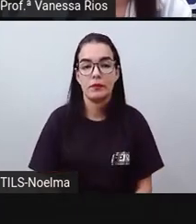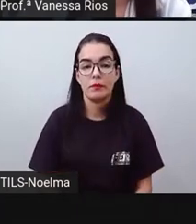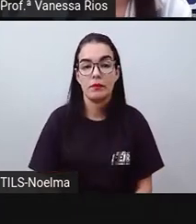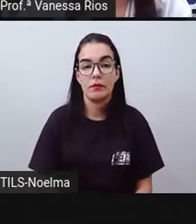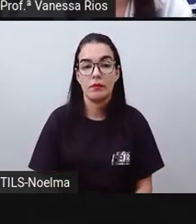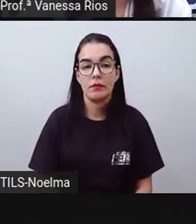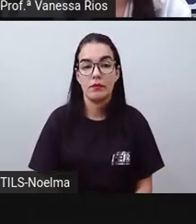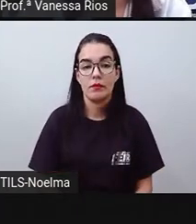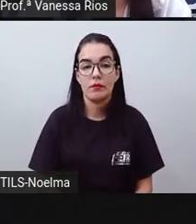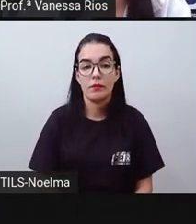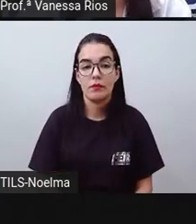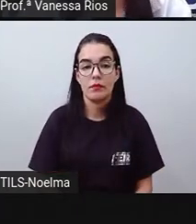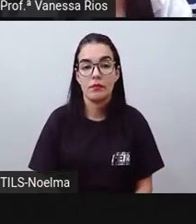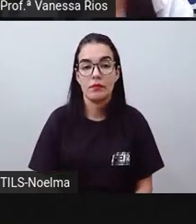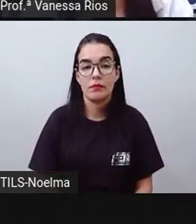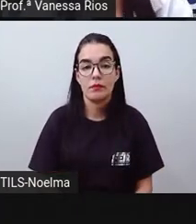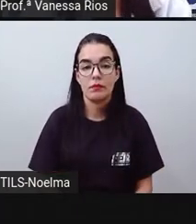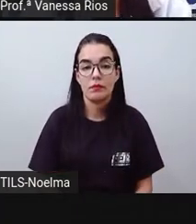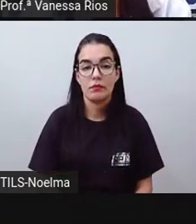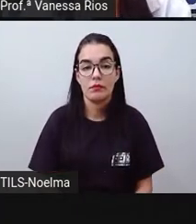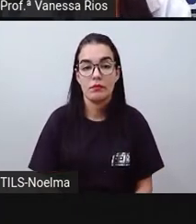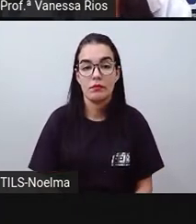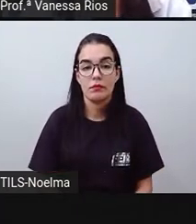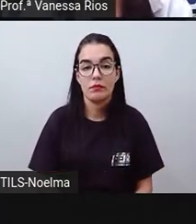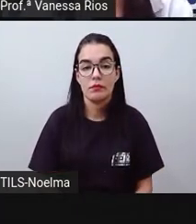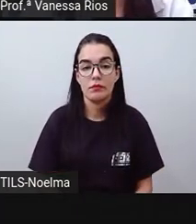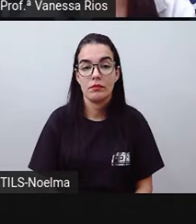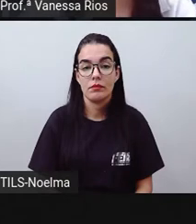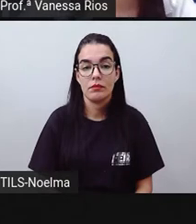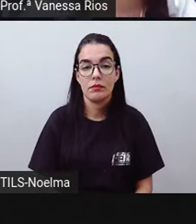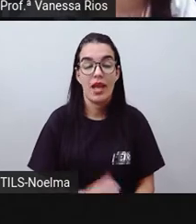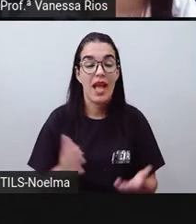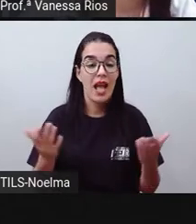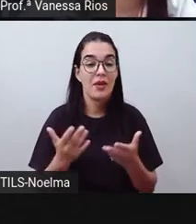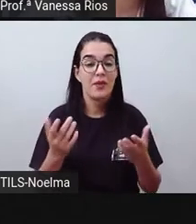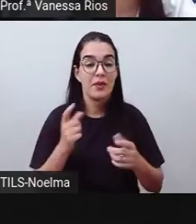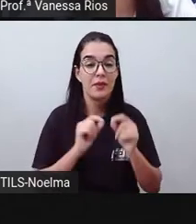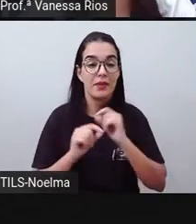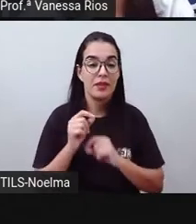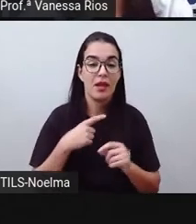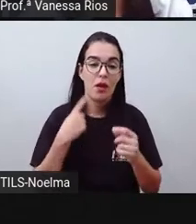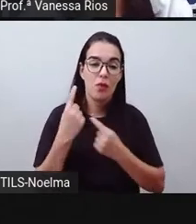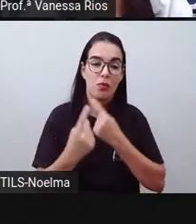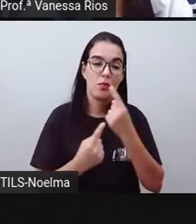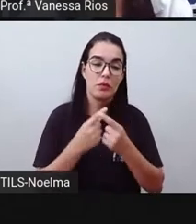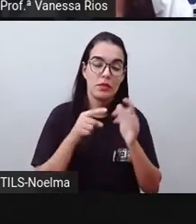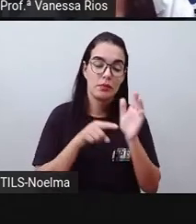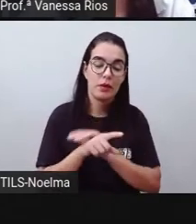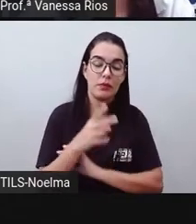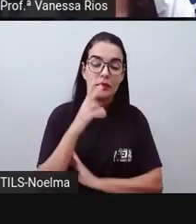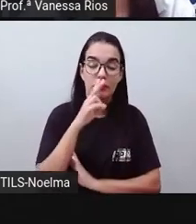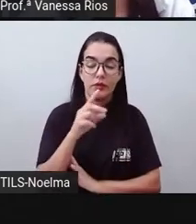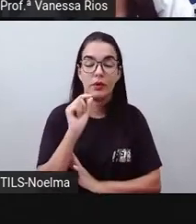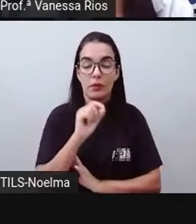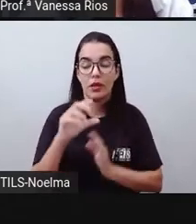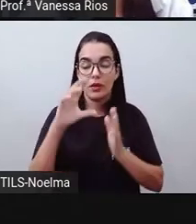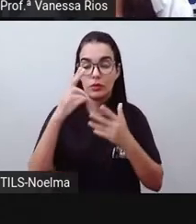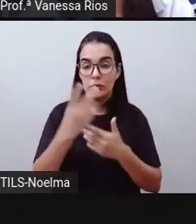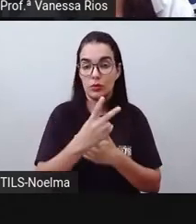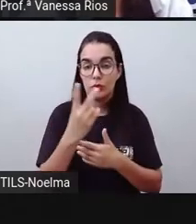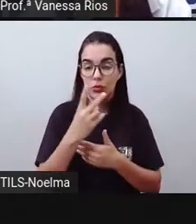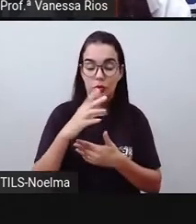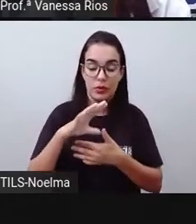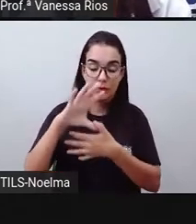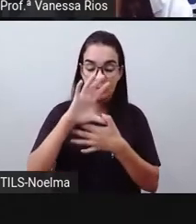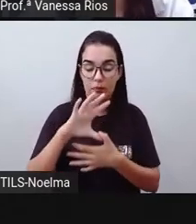E aí, para pensar, eu trouxe alguns questionamentos para a gente ir observando estes dois mapas, né? Percebermos em